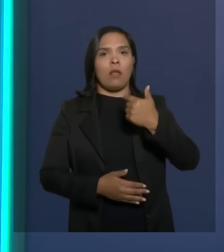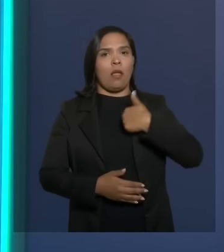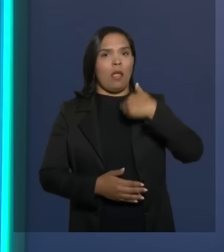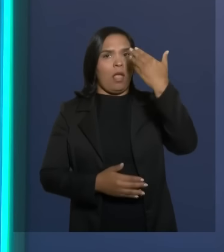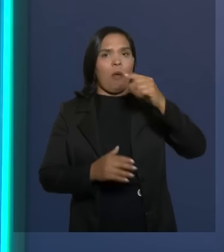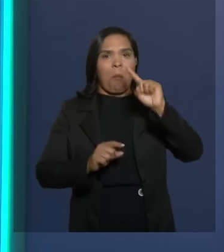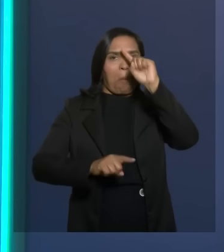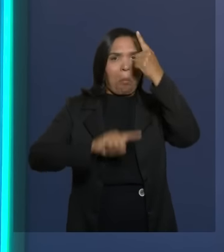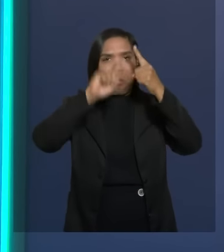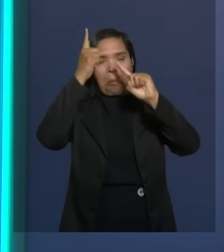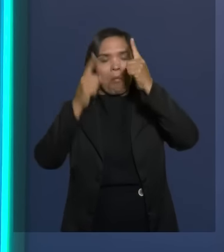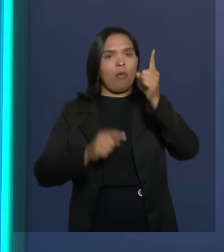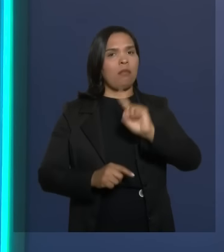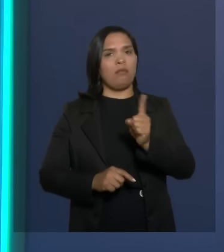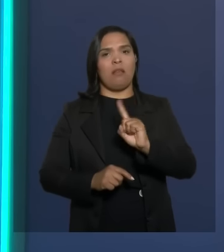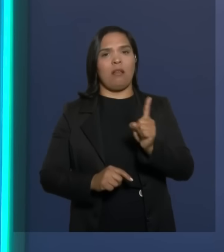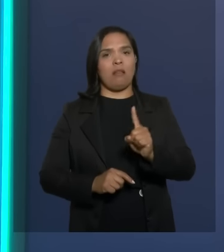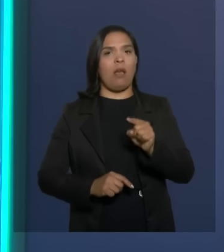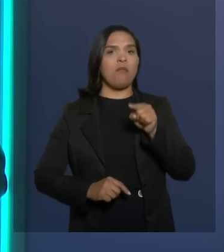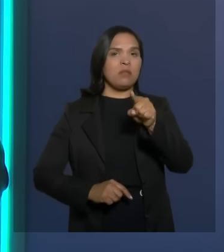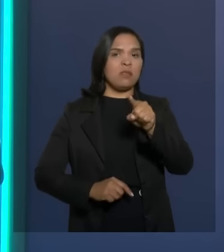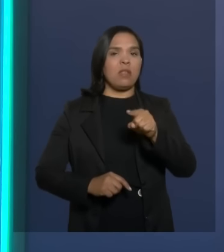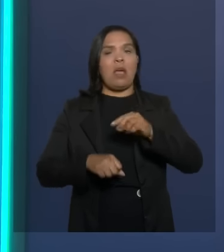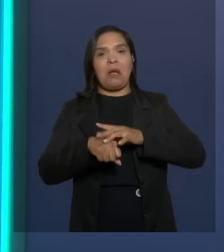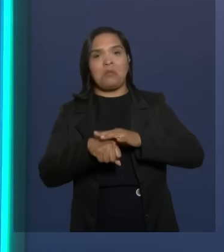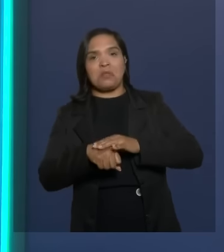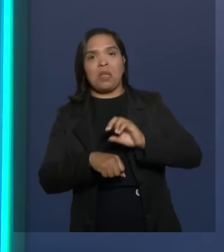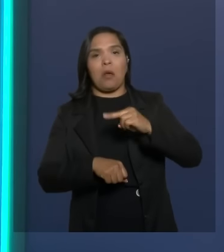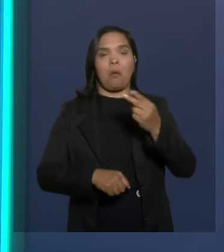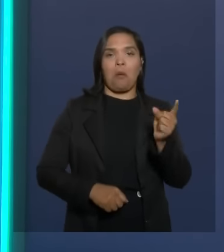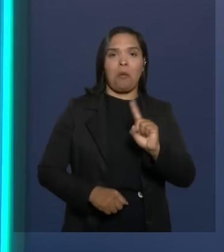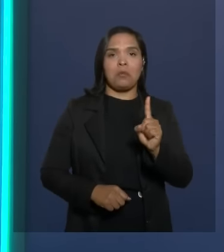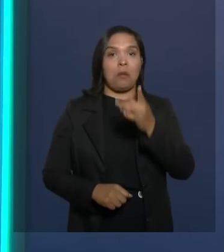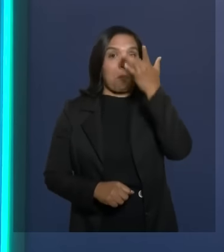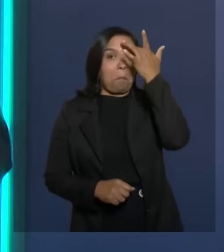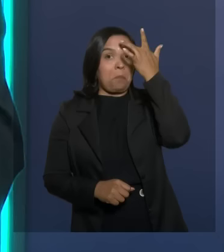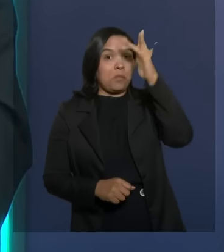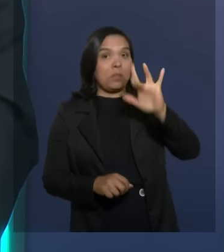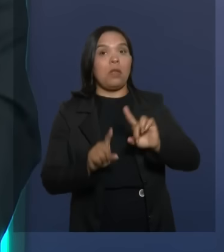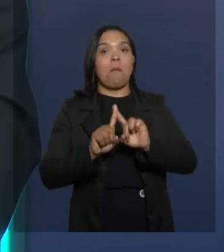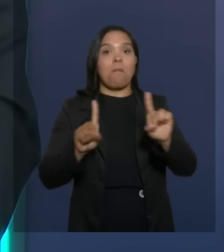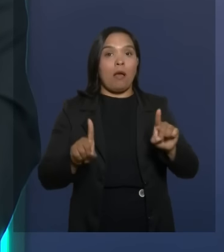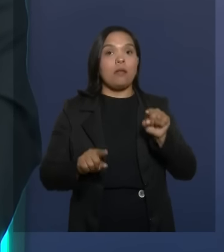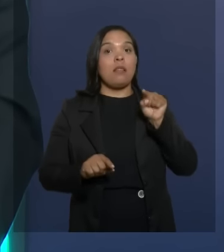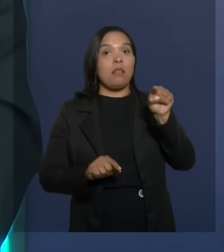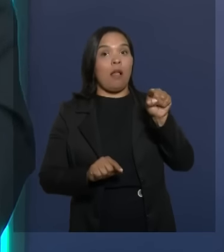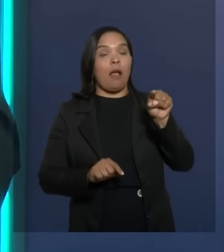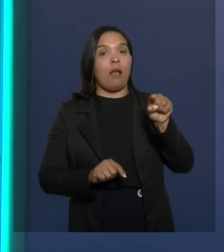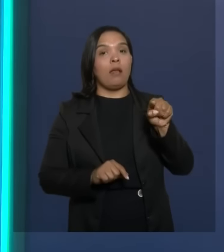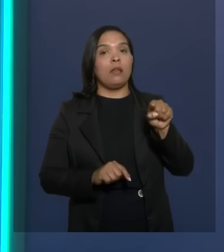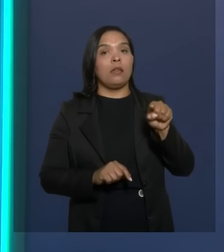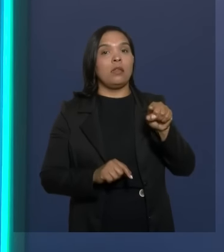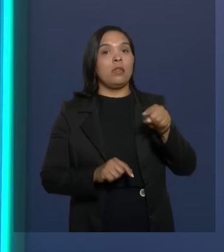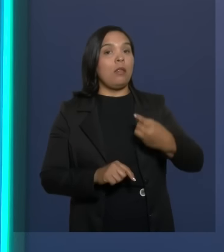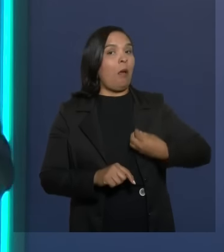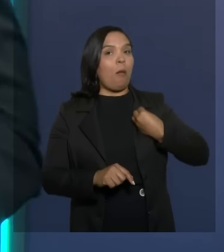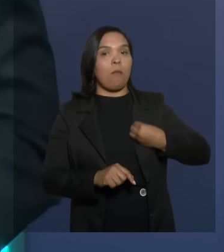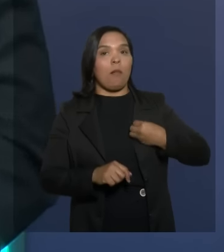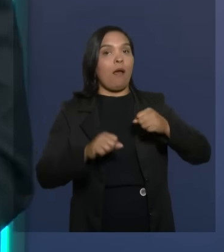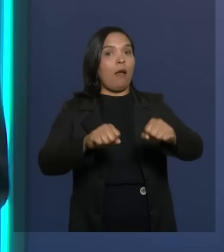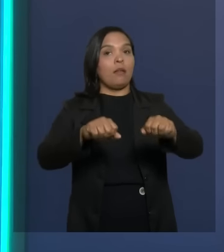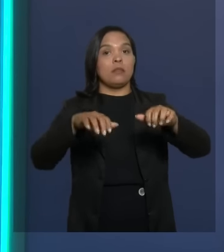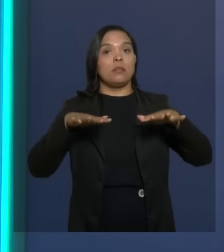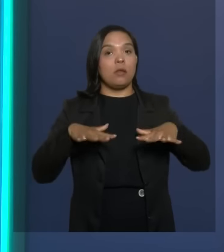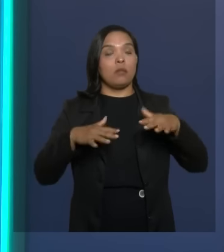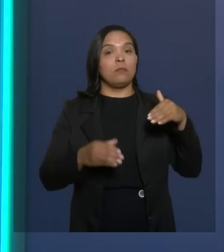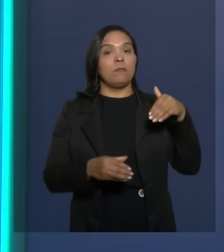estou inventando nada, não. Se a senhora adoeceu, se não adoeceu, eu não sei, mas que está lá que a senhora não compareceu à sessão